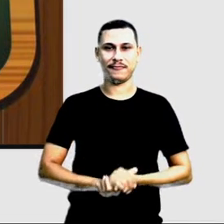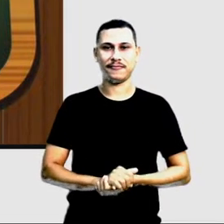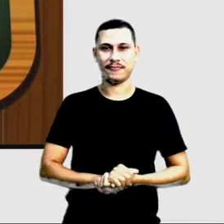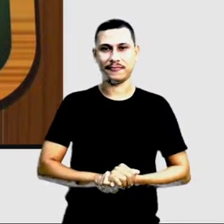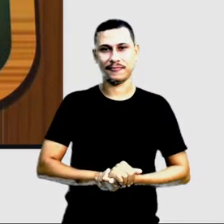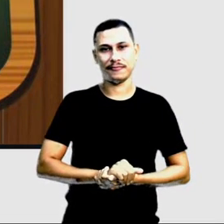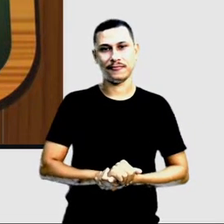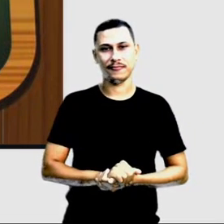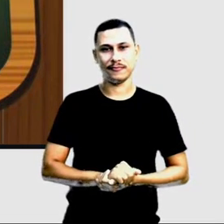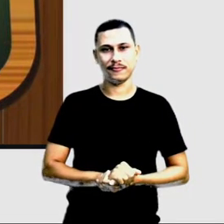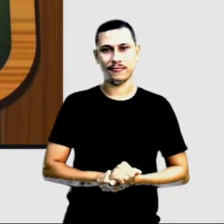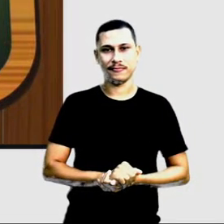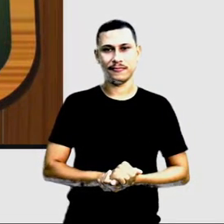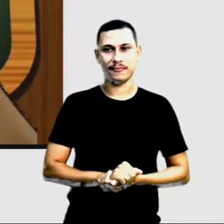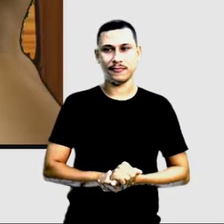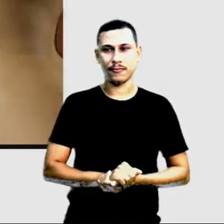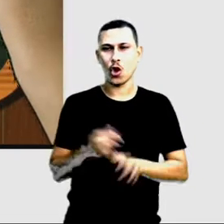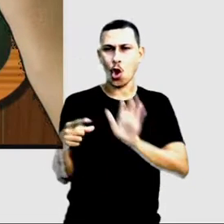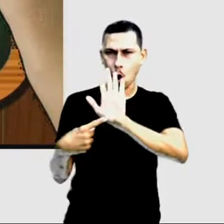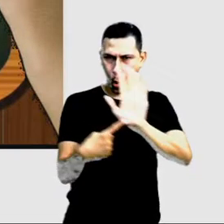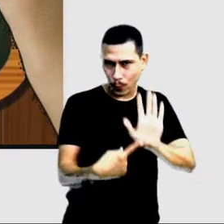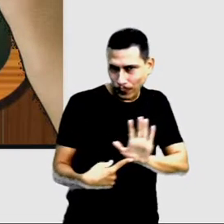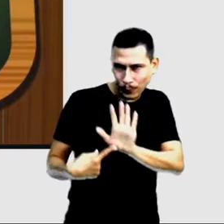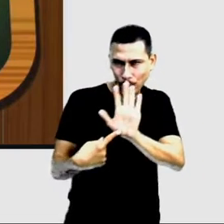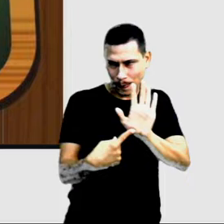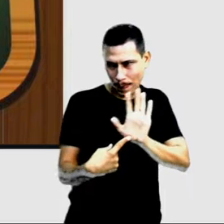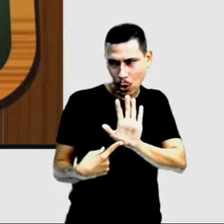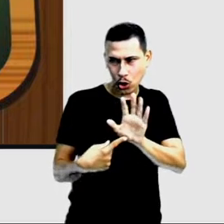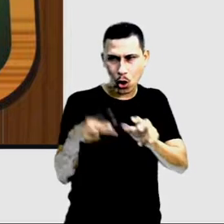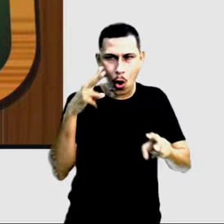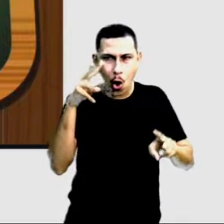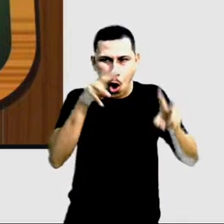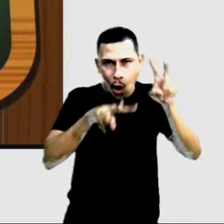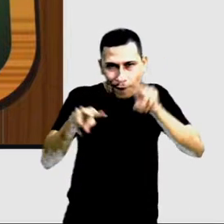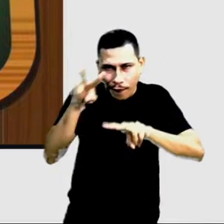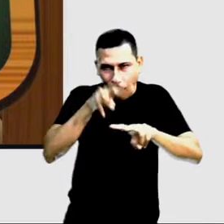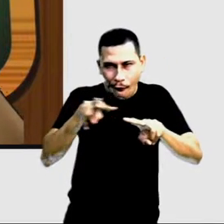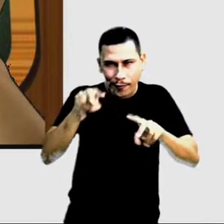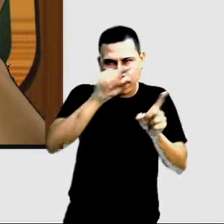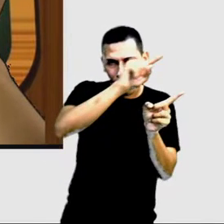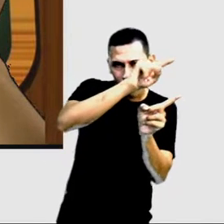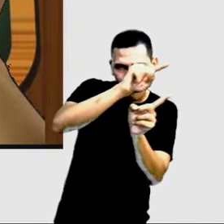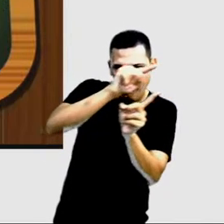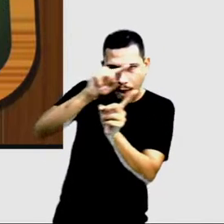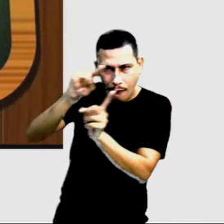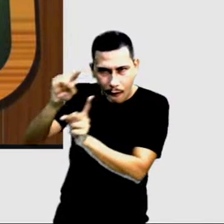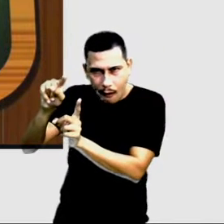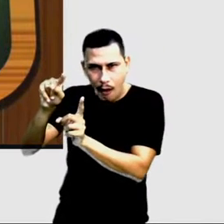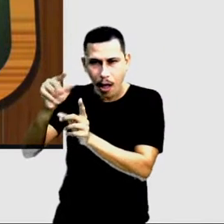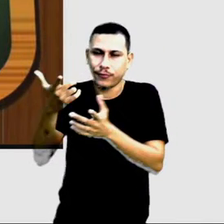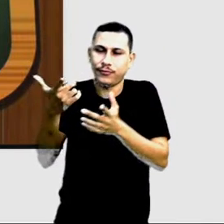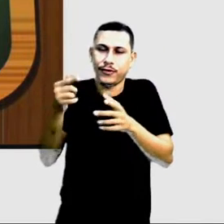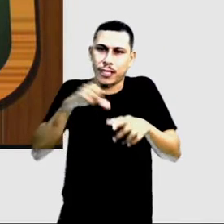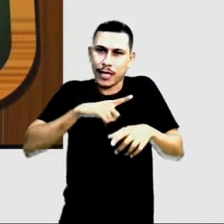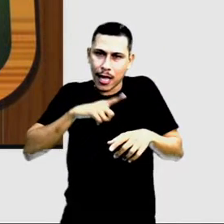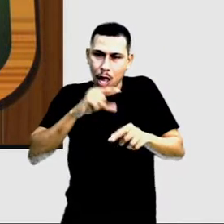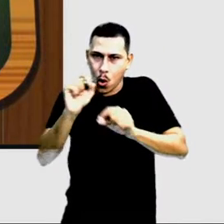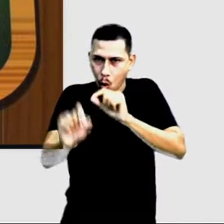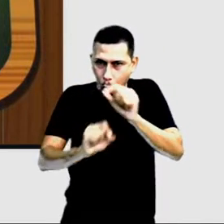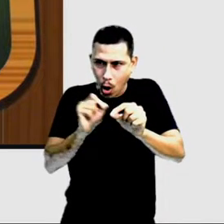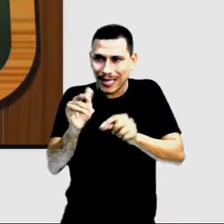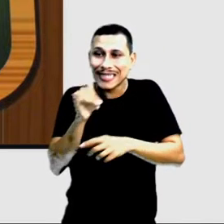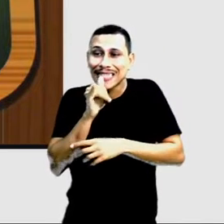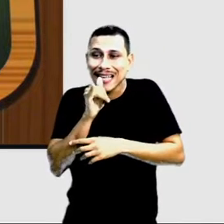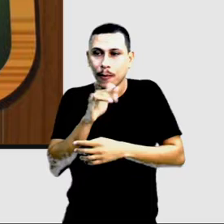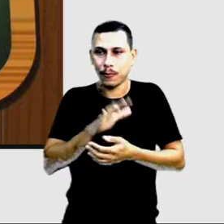Vamos começar com as retas concorrentes. As retas concorrentes possuem um ponto em comum. Exemplo.